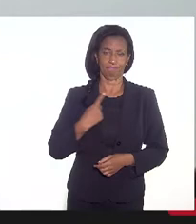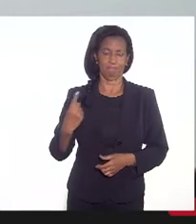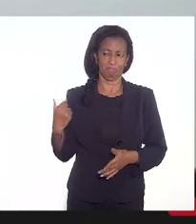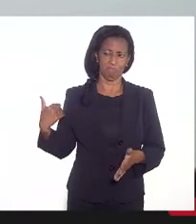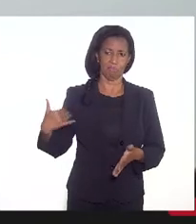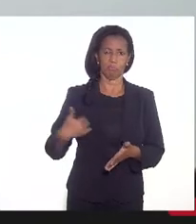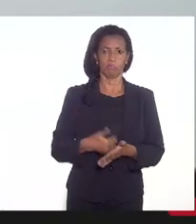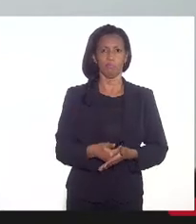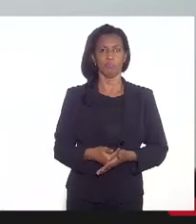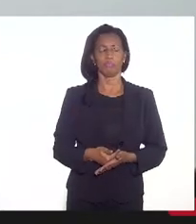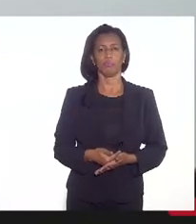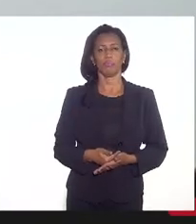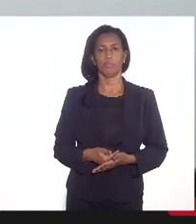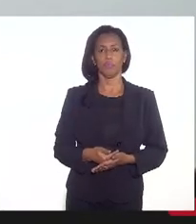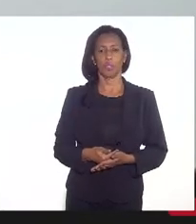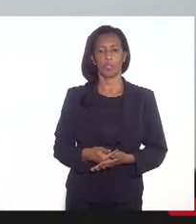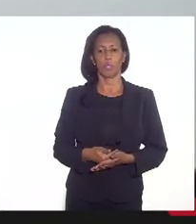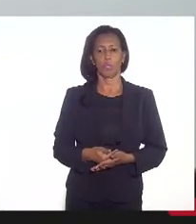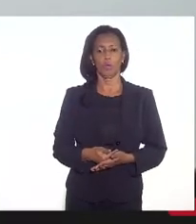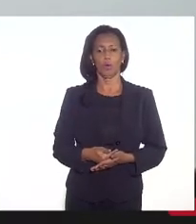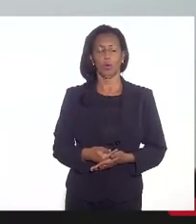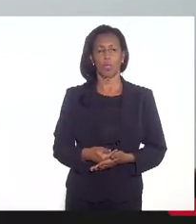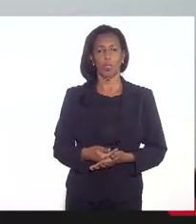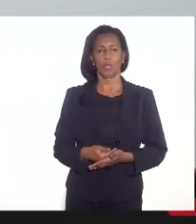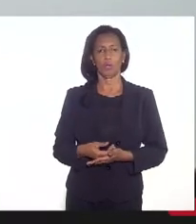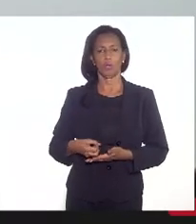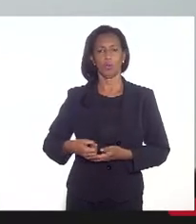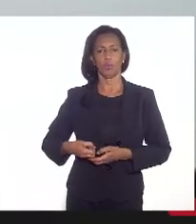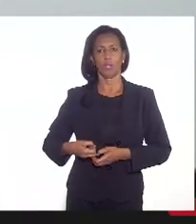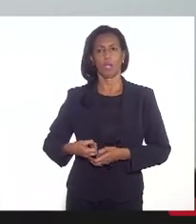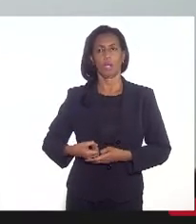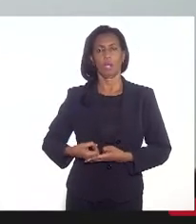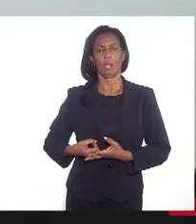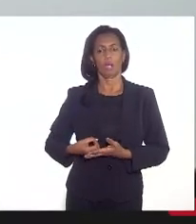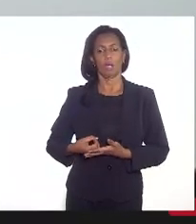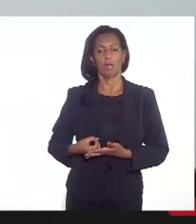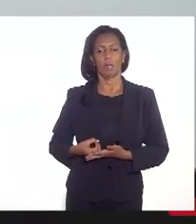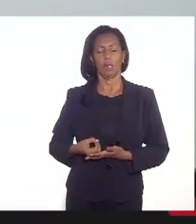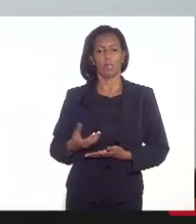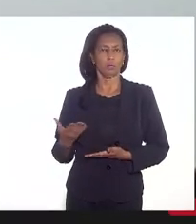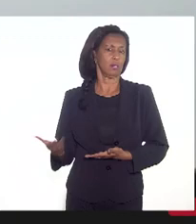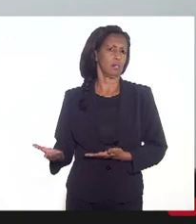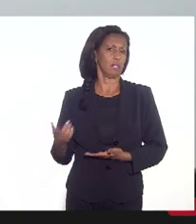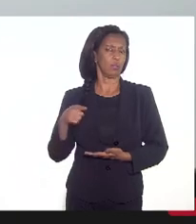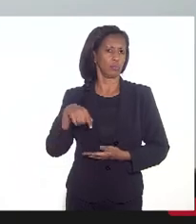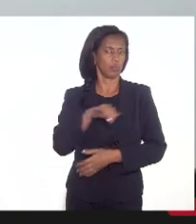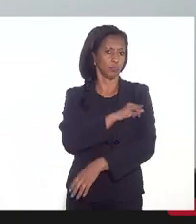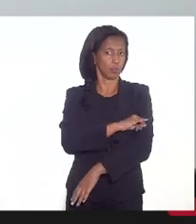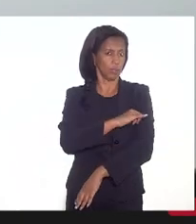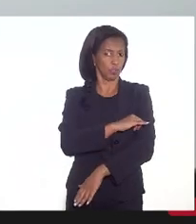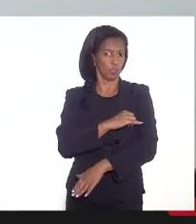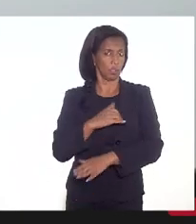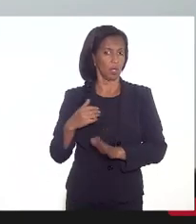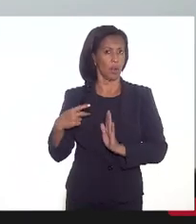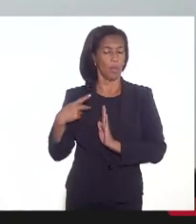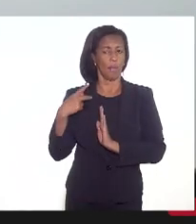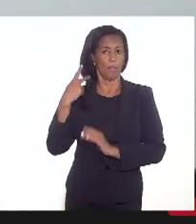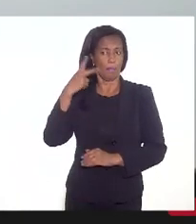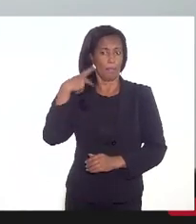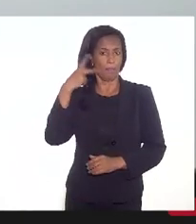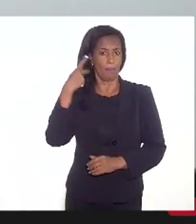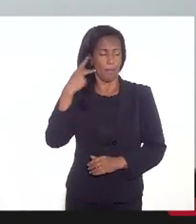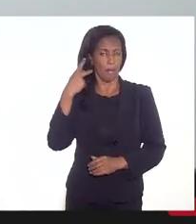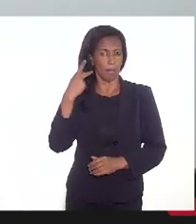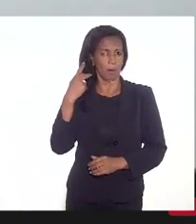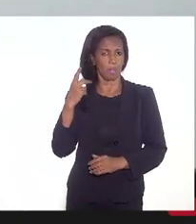recentemente nós lançamos no Rio de Janeiro, o Bruno Sobral tomou conhecimento, não se o Nelson subiu também, uma frente parlamentar mista em defesa do